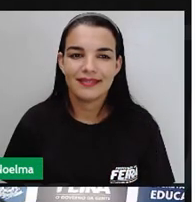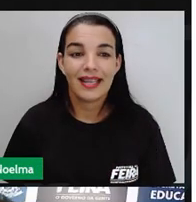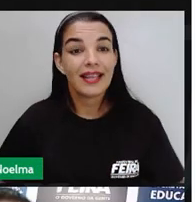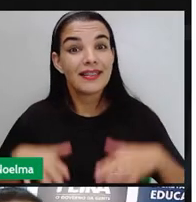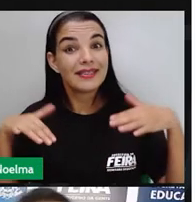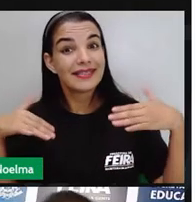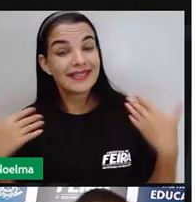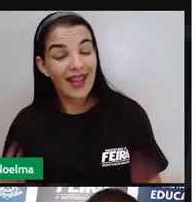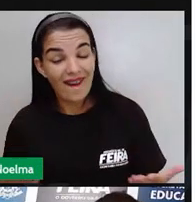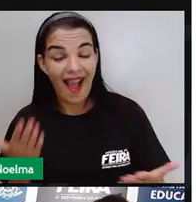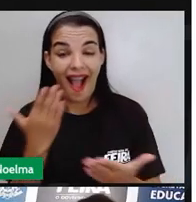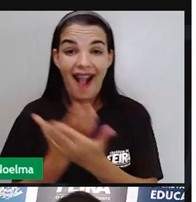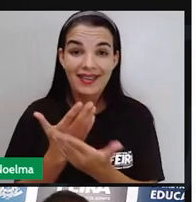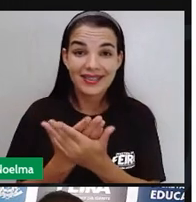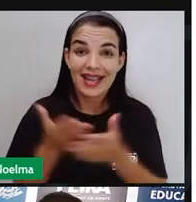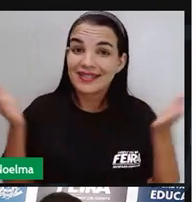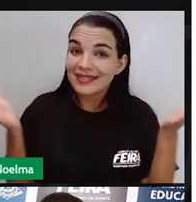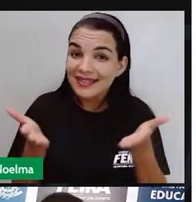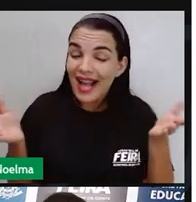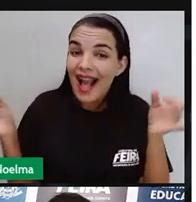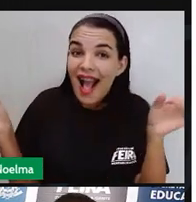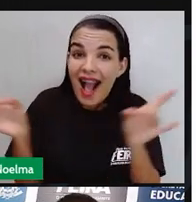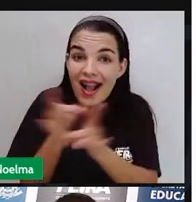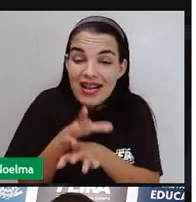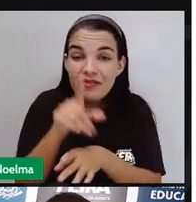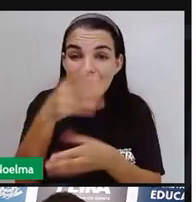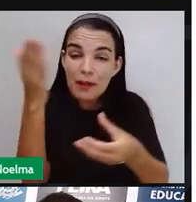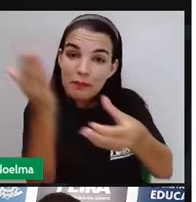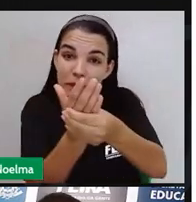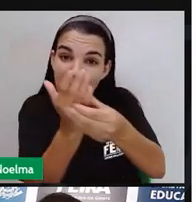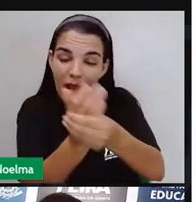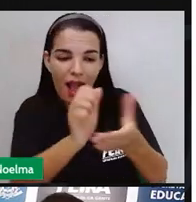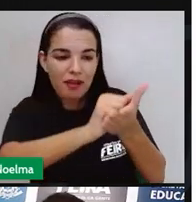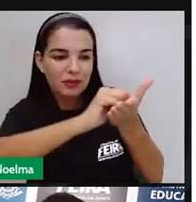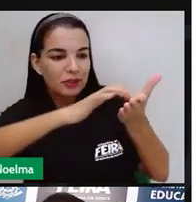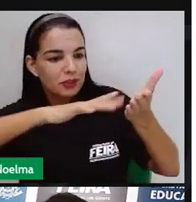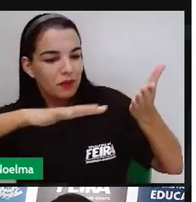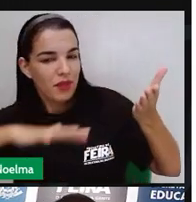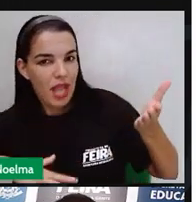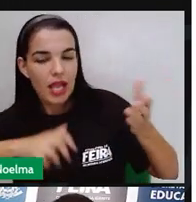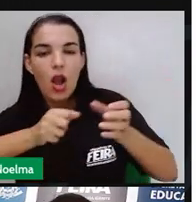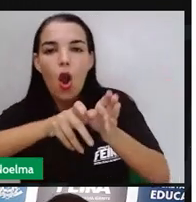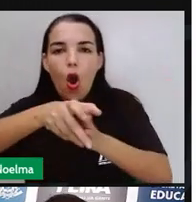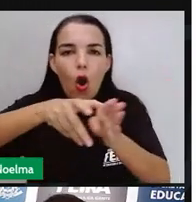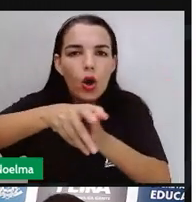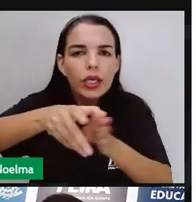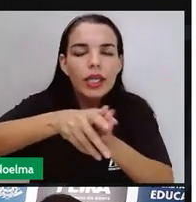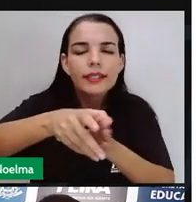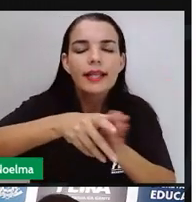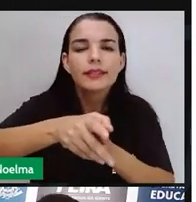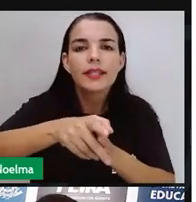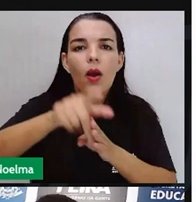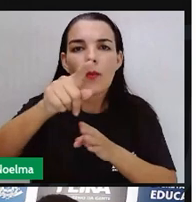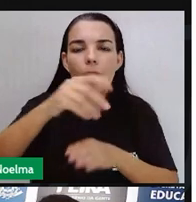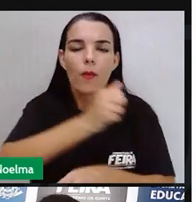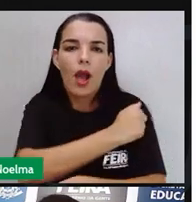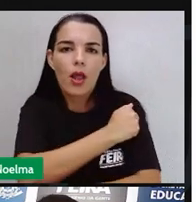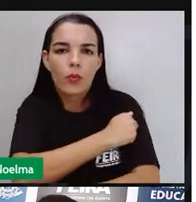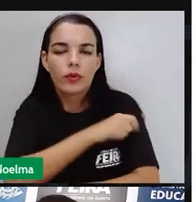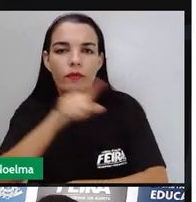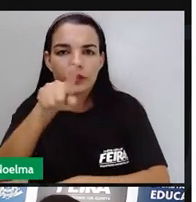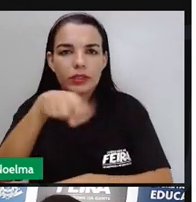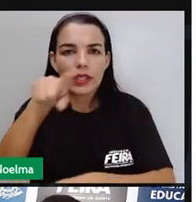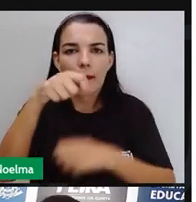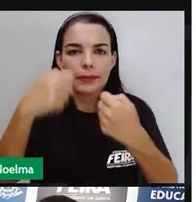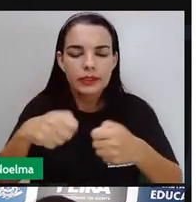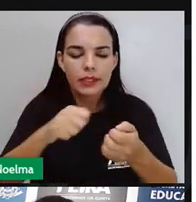E a nossa aula, ela encerra por aqui. Pegue seu bloco de atividade, orientações dos alunos, o percurso pedagógico, realize essa atividade